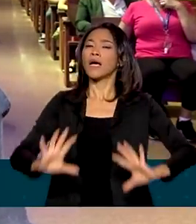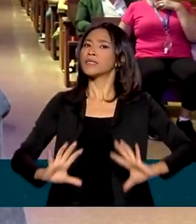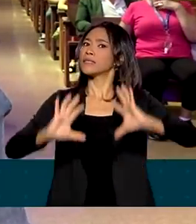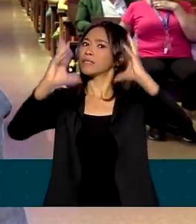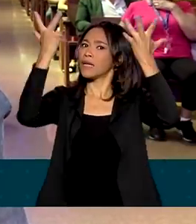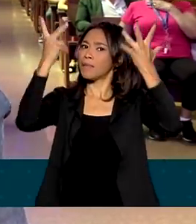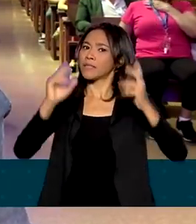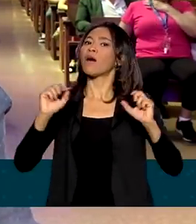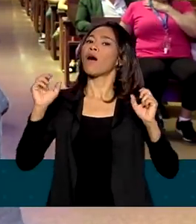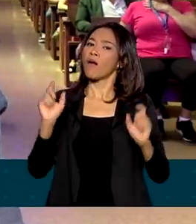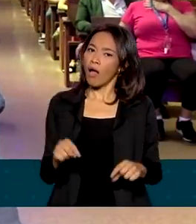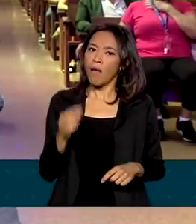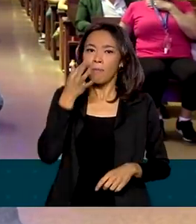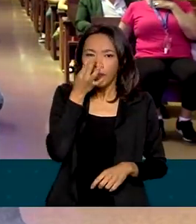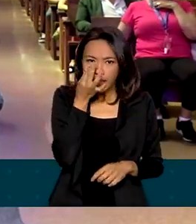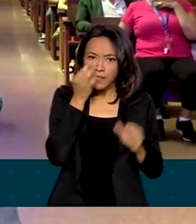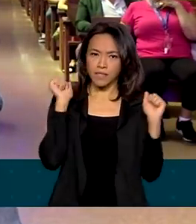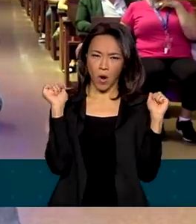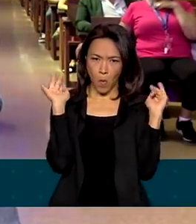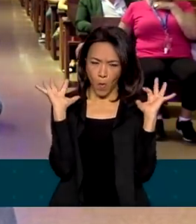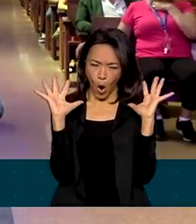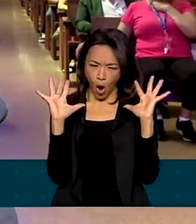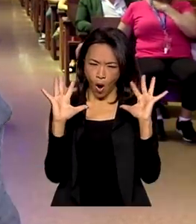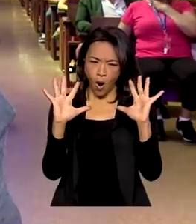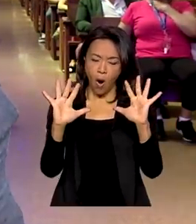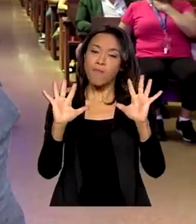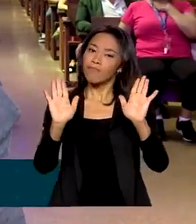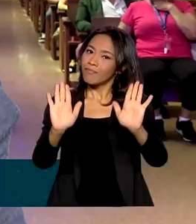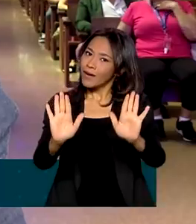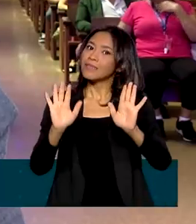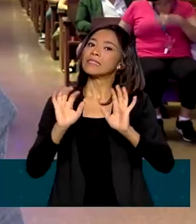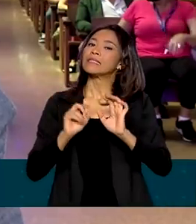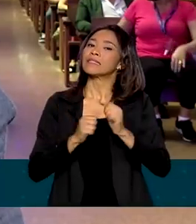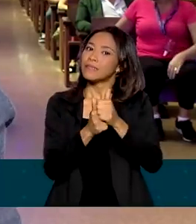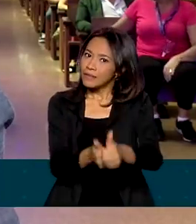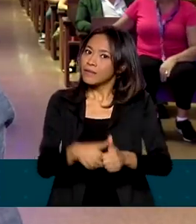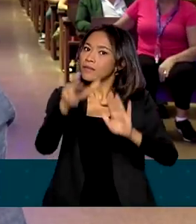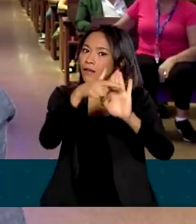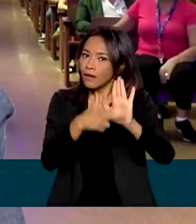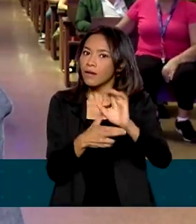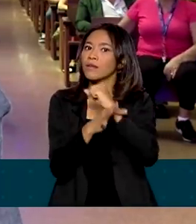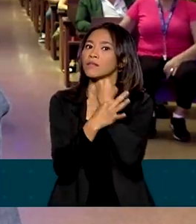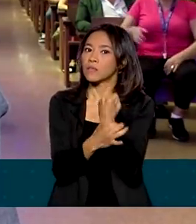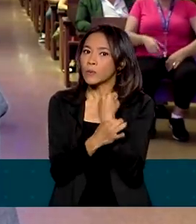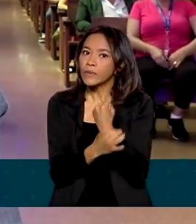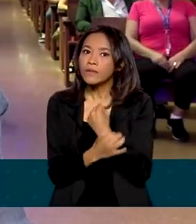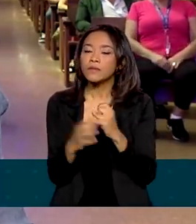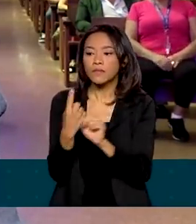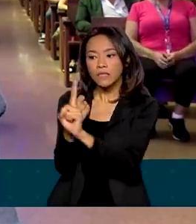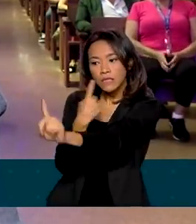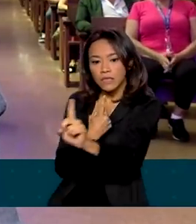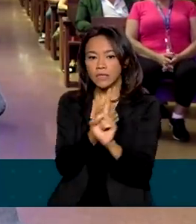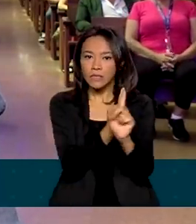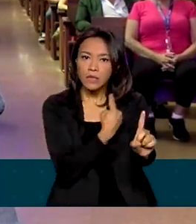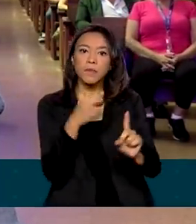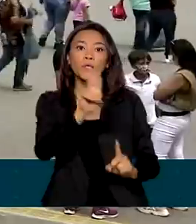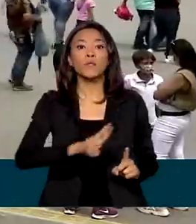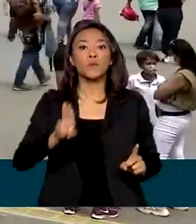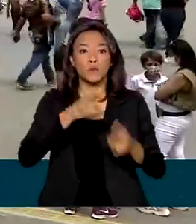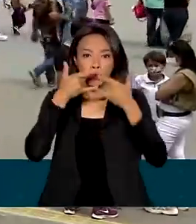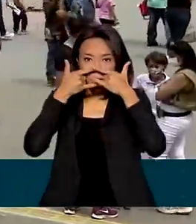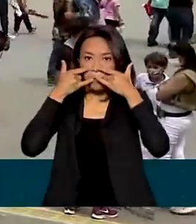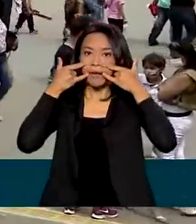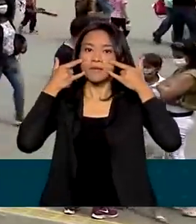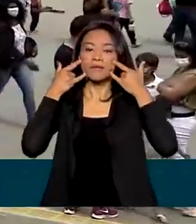forma presencial pelos fiéis, mas seguindo protocolos de segurança, como distanciamento e uso de máscara.